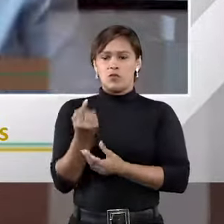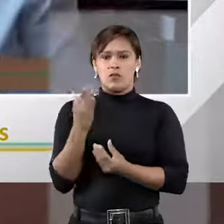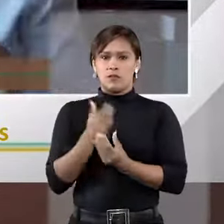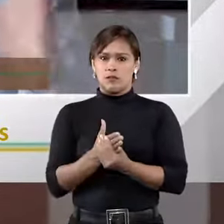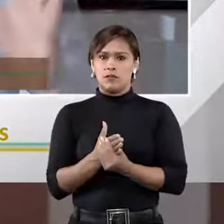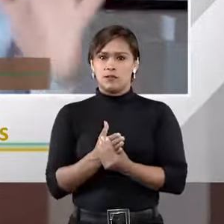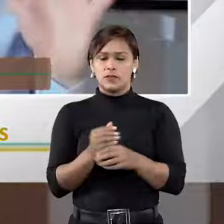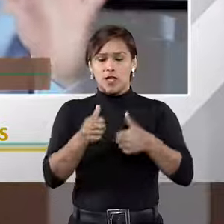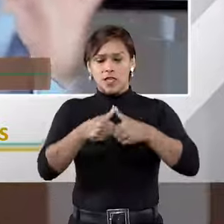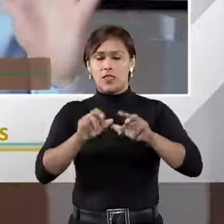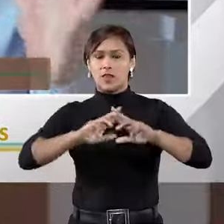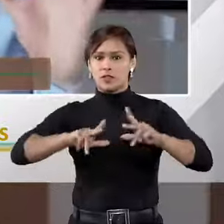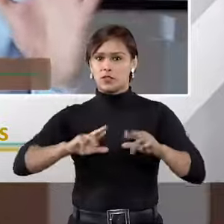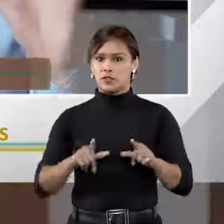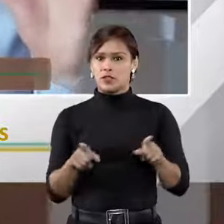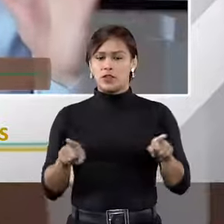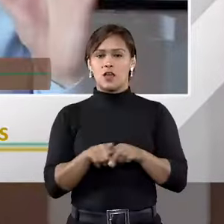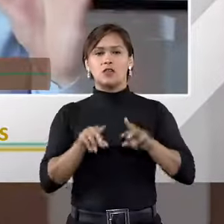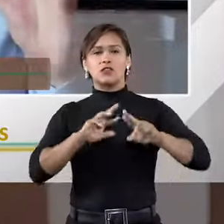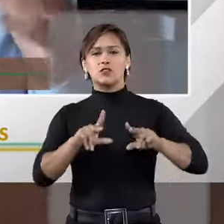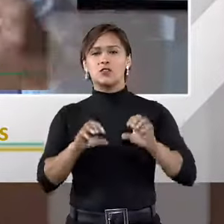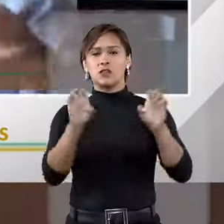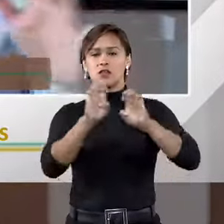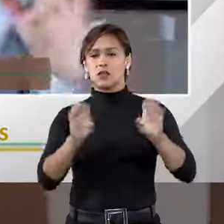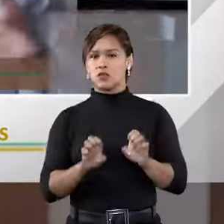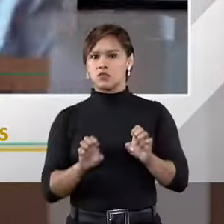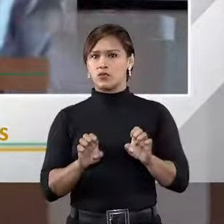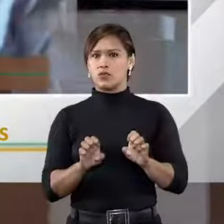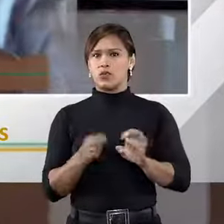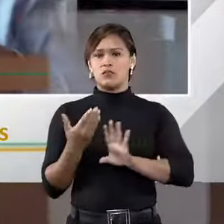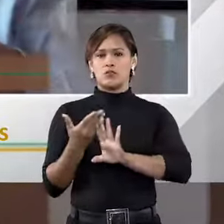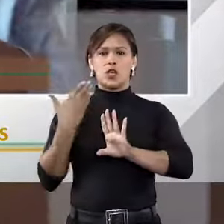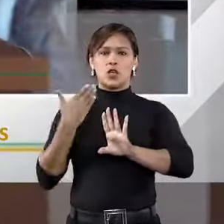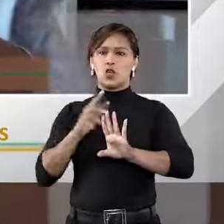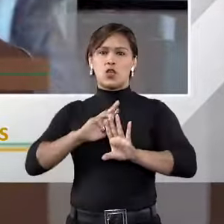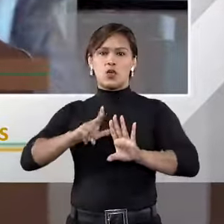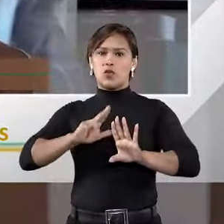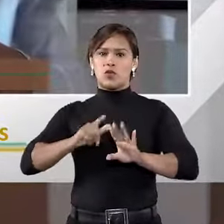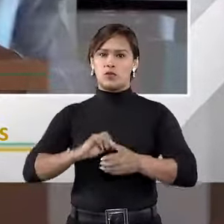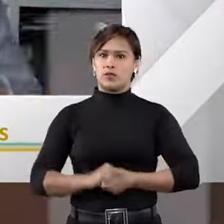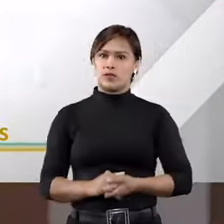caso. Então, essa é a diferença, que é uma diferença meio que estrutural. Ontológica, não há diferença.